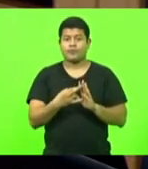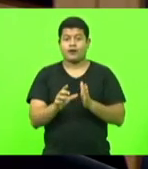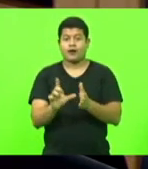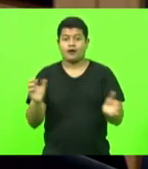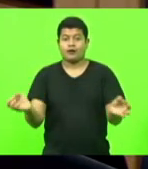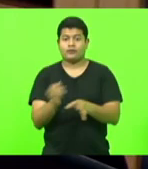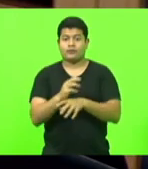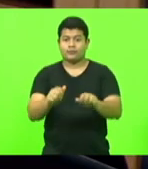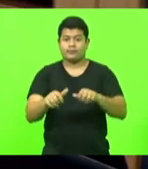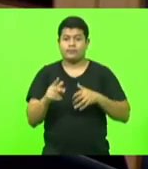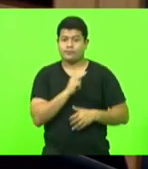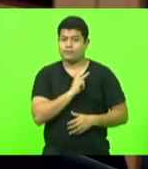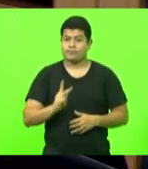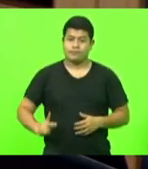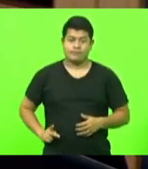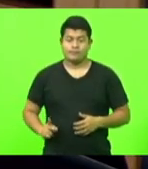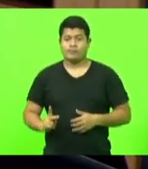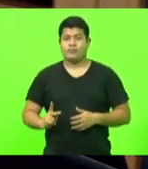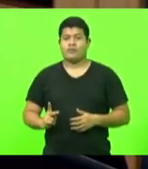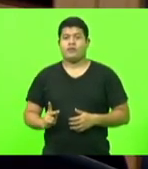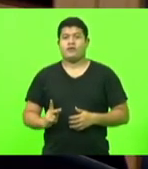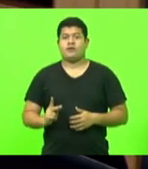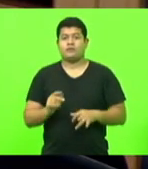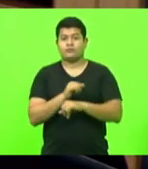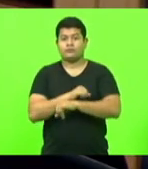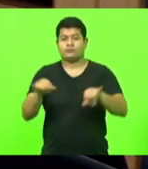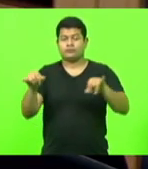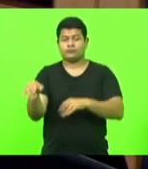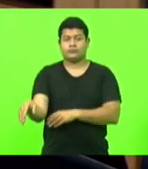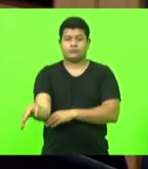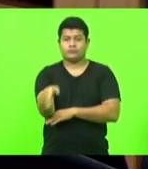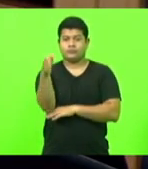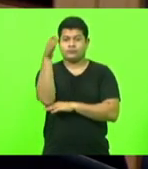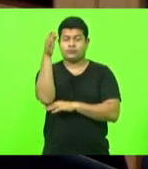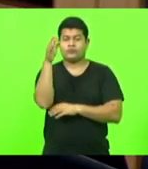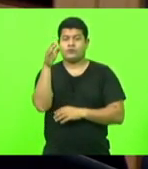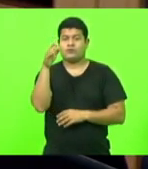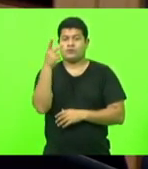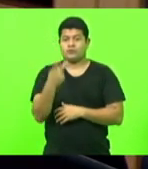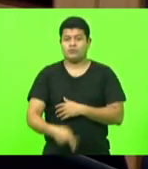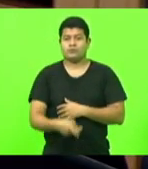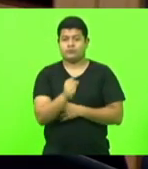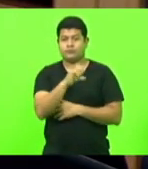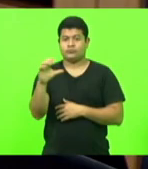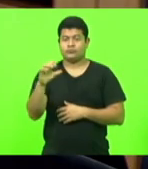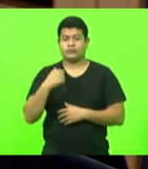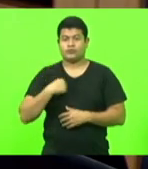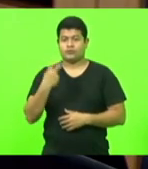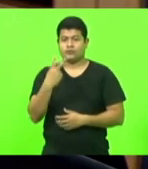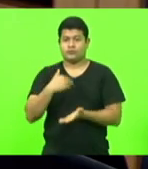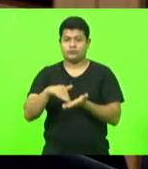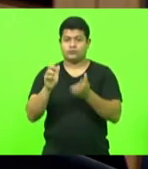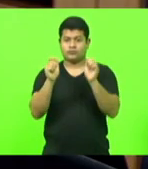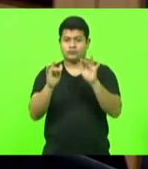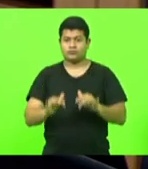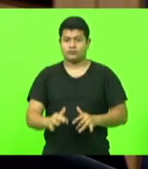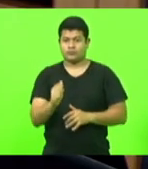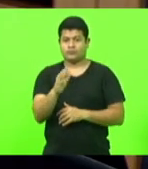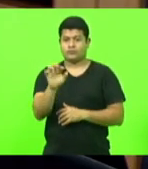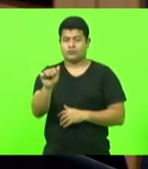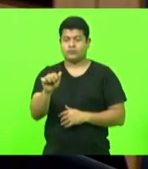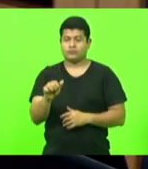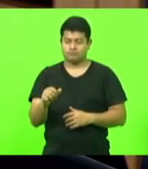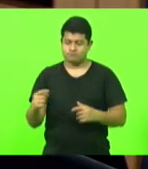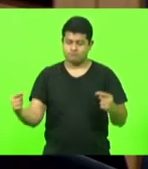sessão, o Sr. Presidente anunciou a execução do hino de Santa Catarina para constar e o segundo secretário lavei a presente ata. Era isso,